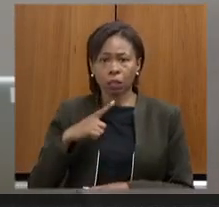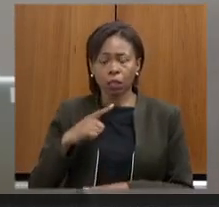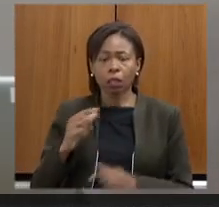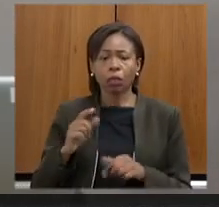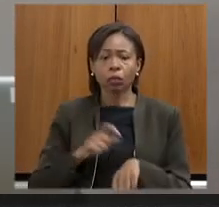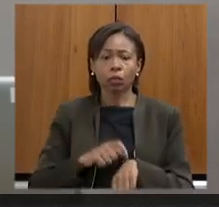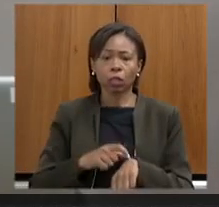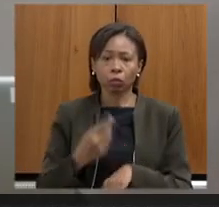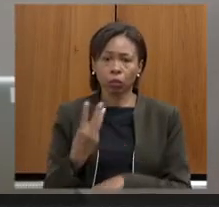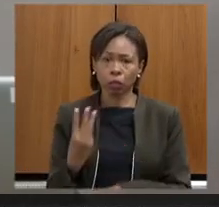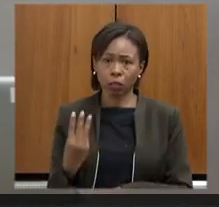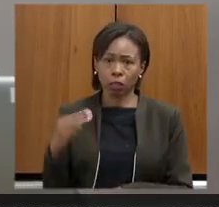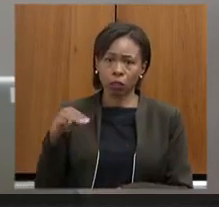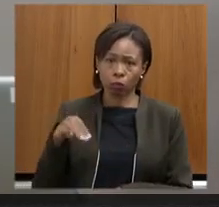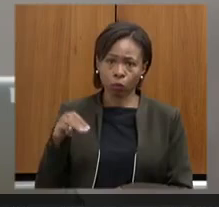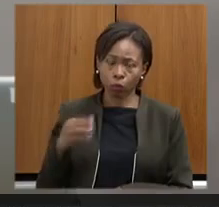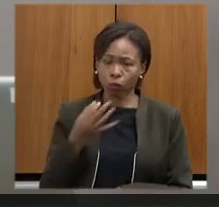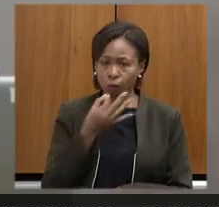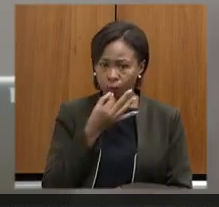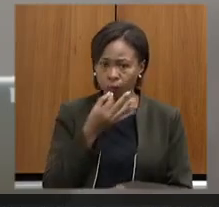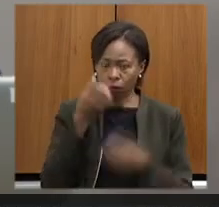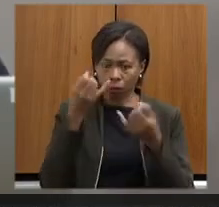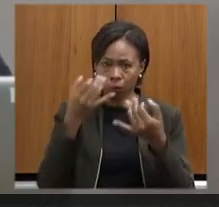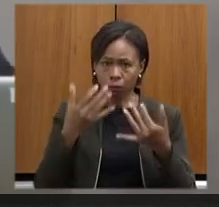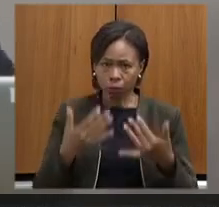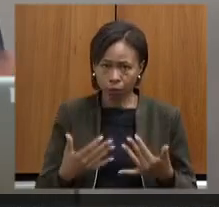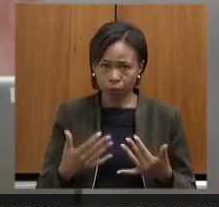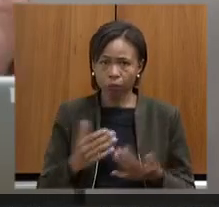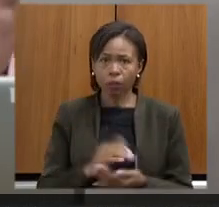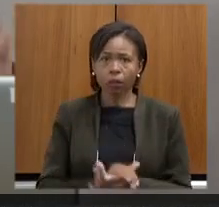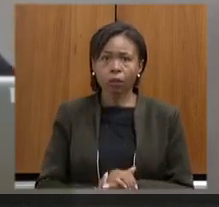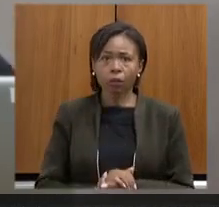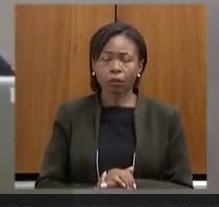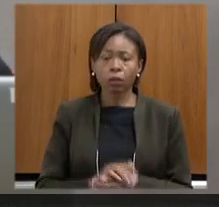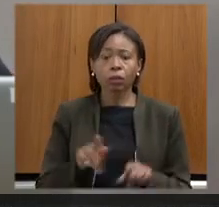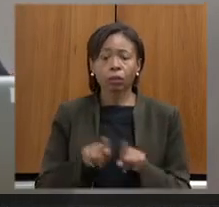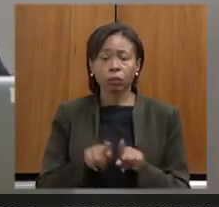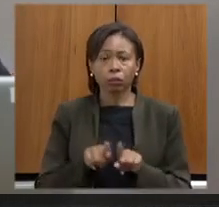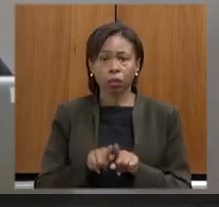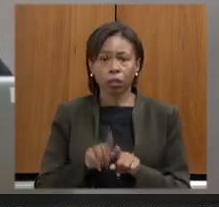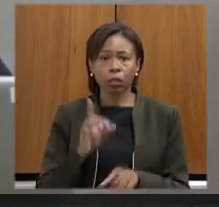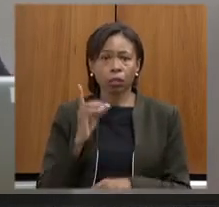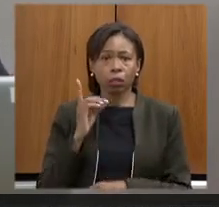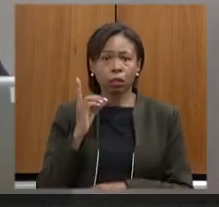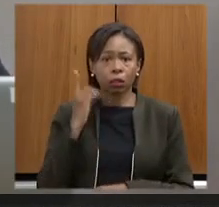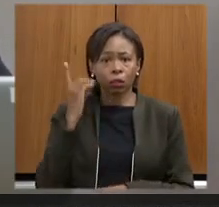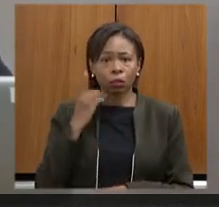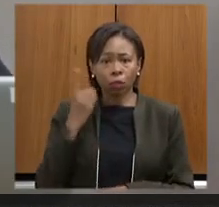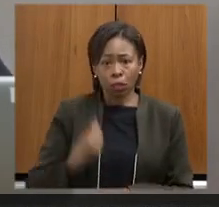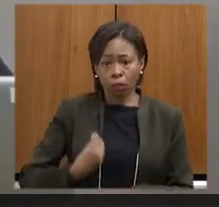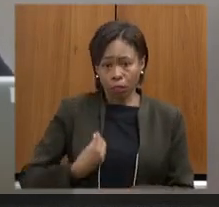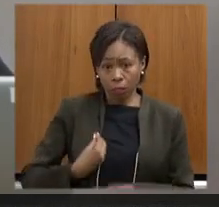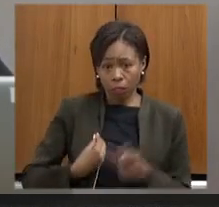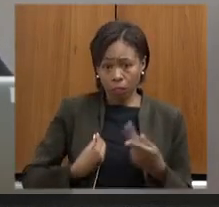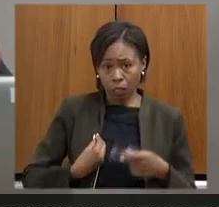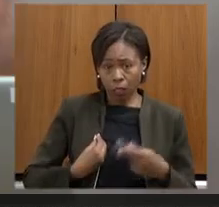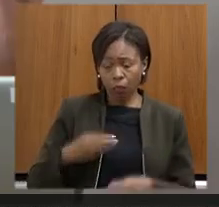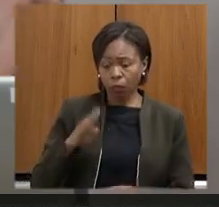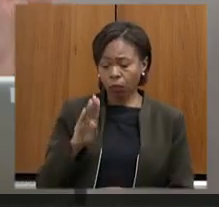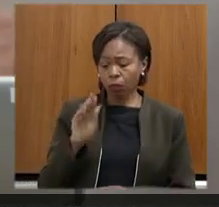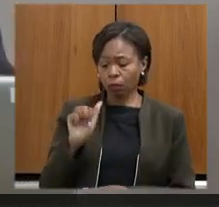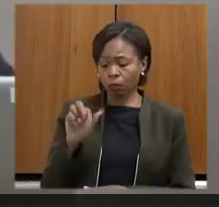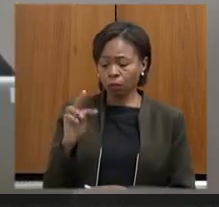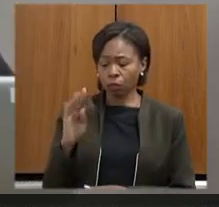prazo de três minutos para suas contribuições não diferente deputado presente conosco também está o deputado Bartô